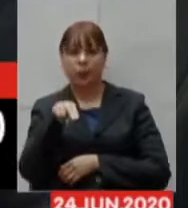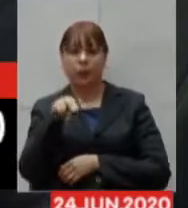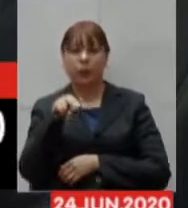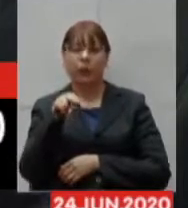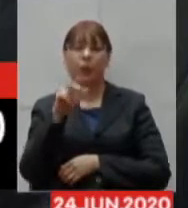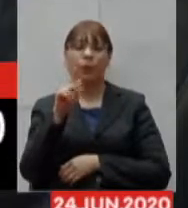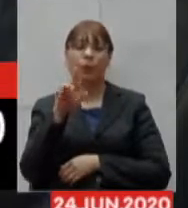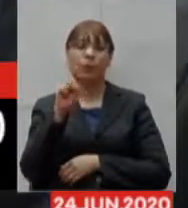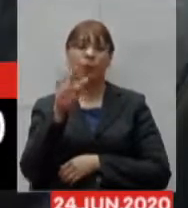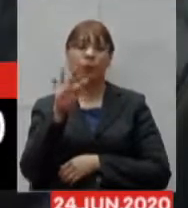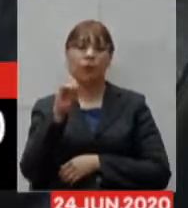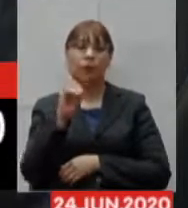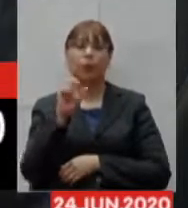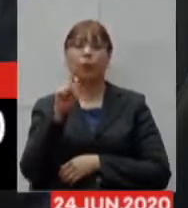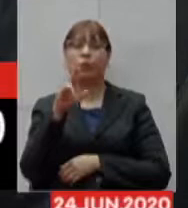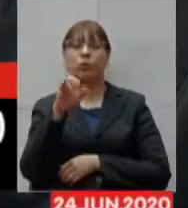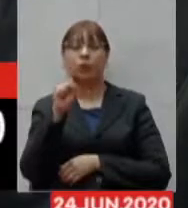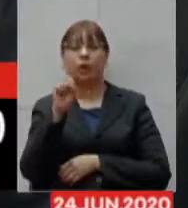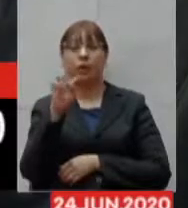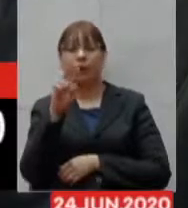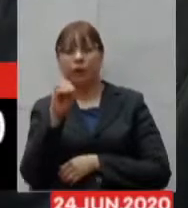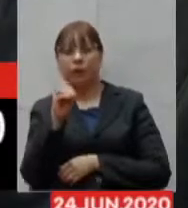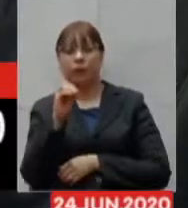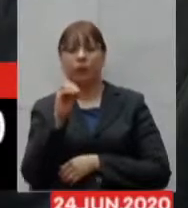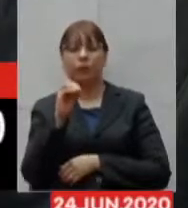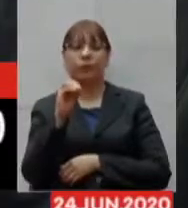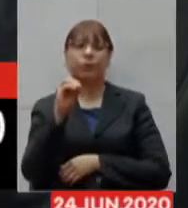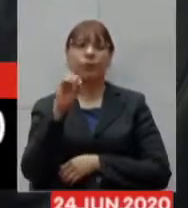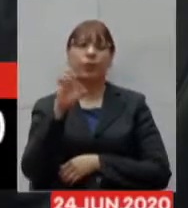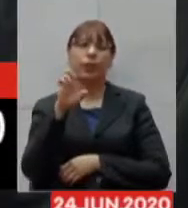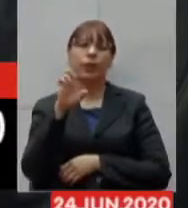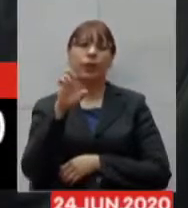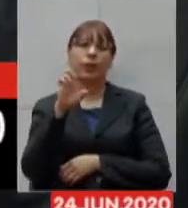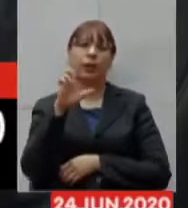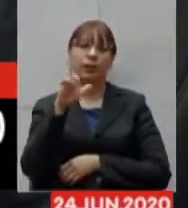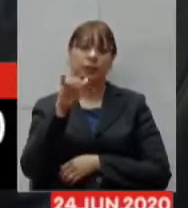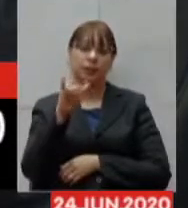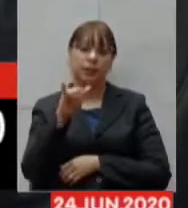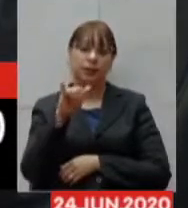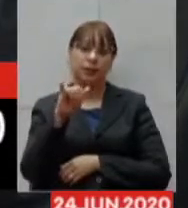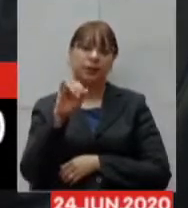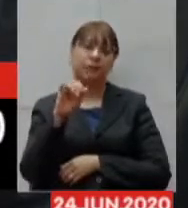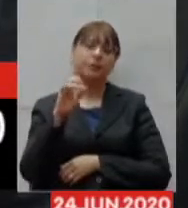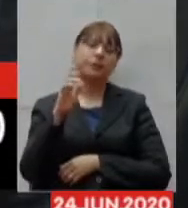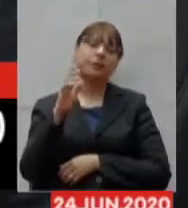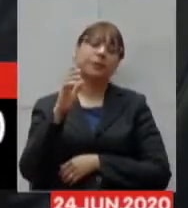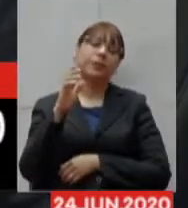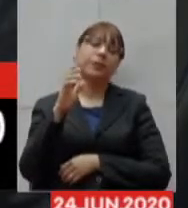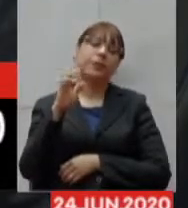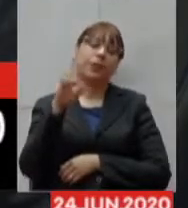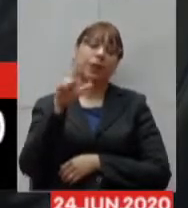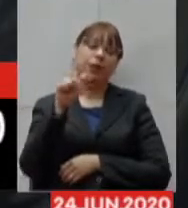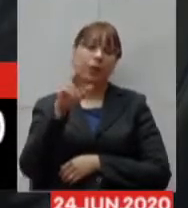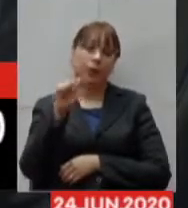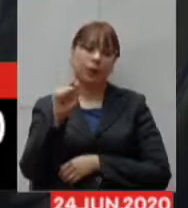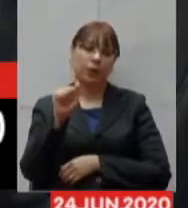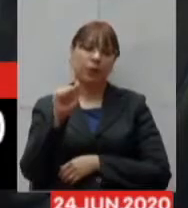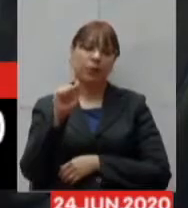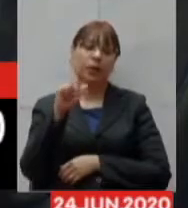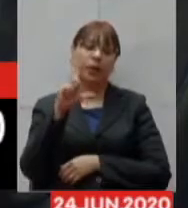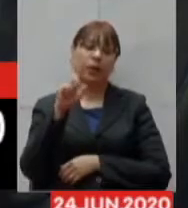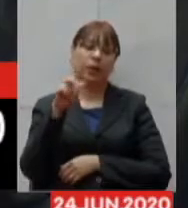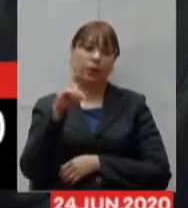Mitre, Gustavo Santana, Gustavo Valadares, Elita Quínio, Inácio Franco, Ione Pinheiro, Laura Serrano, Leandro Genário,